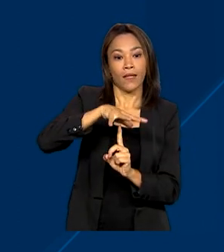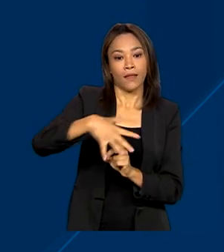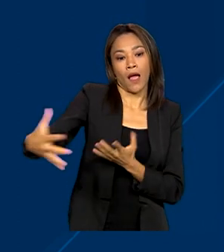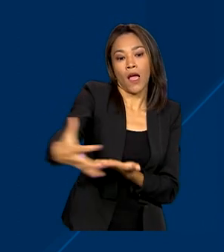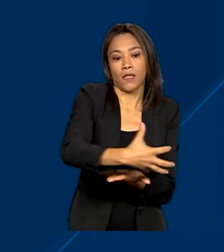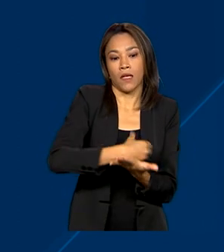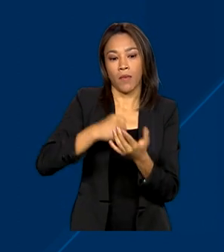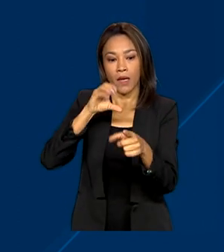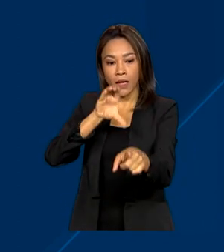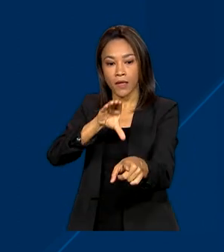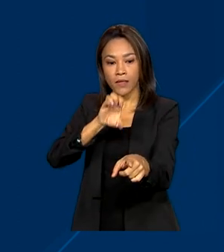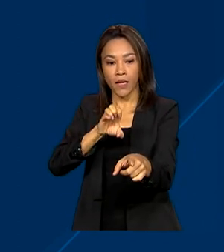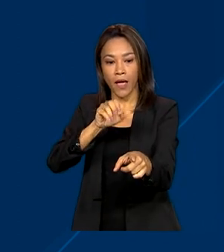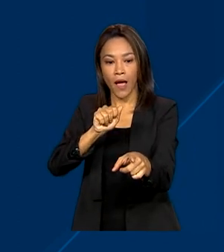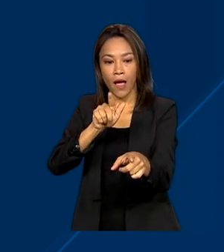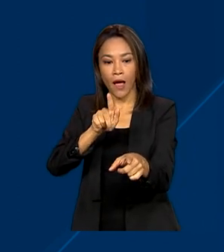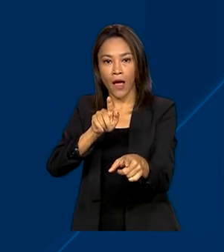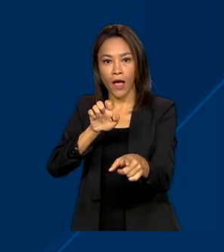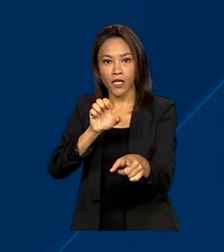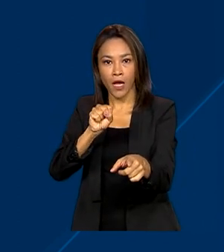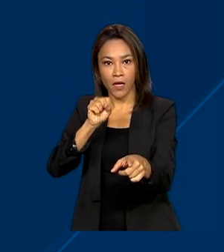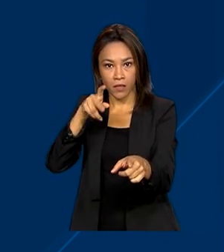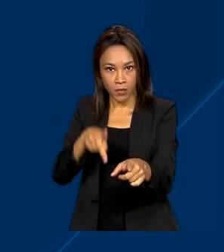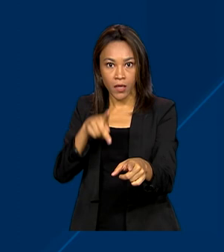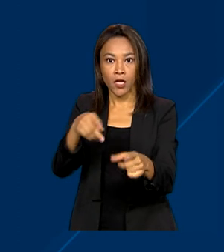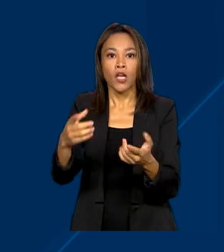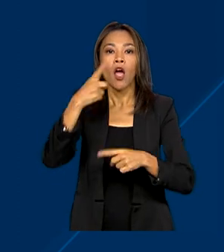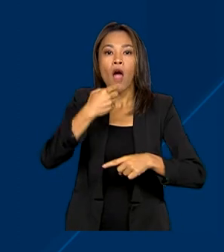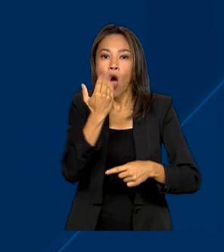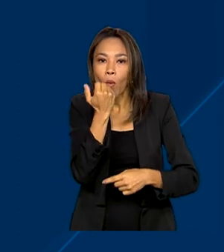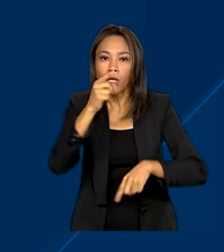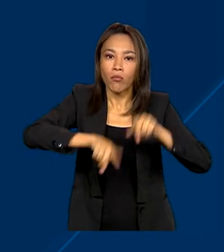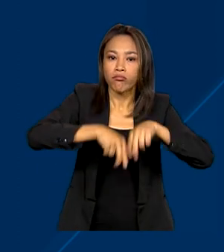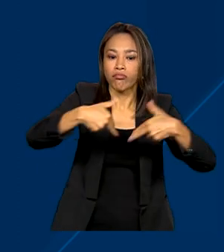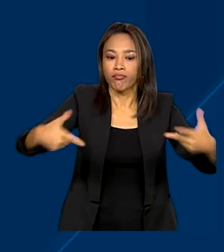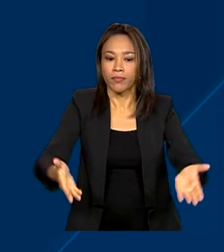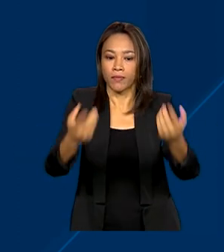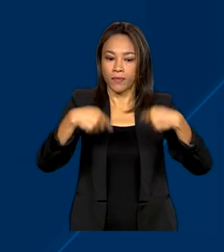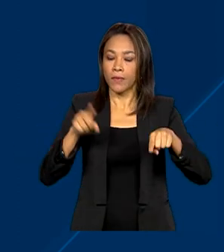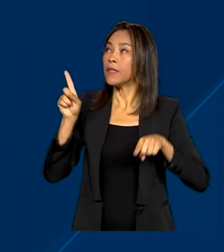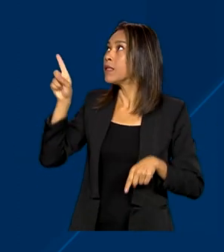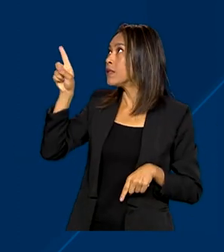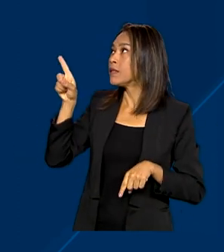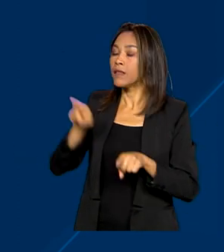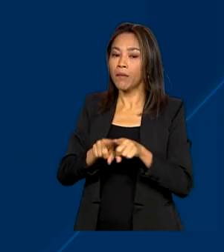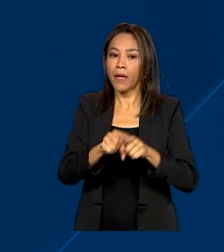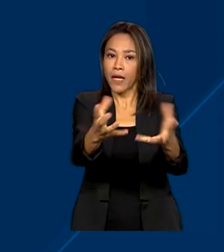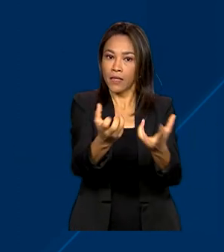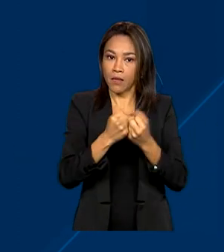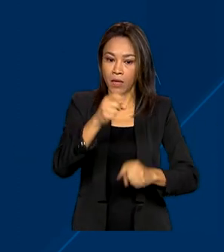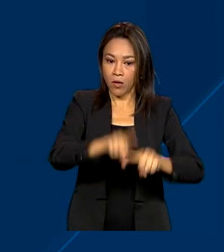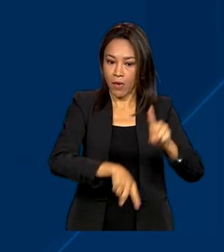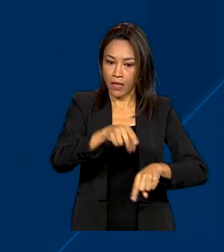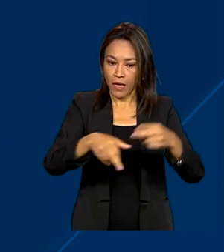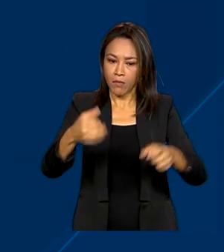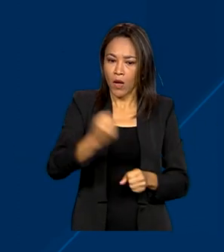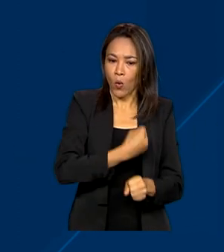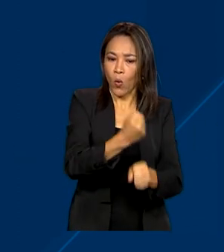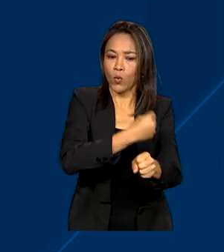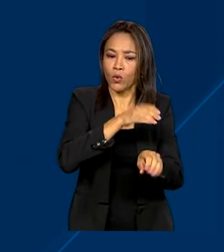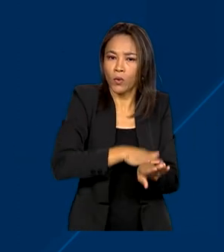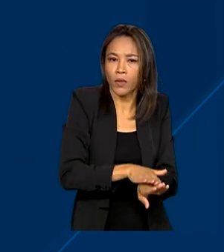famílias atingidas. Liberação de recursos para reconstruir trechos das rodovias Rio Santos e